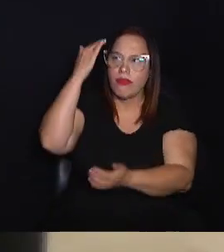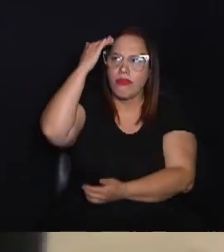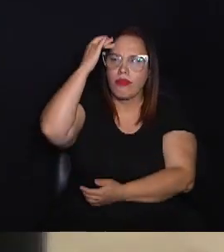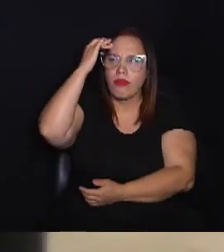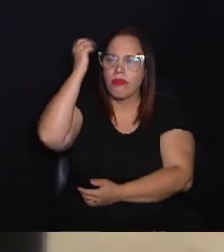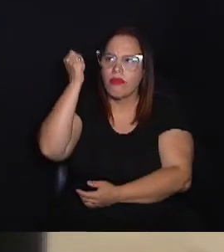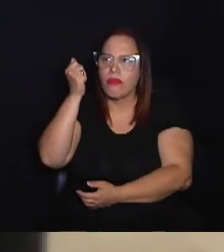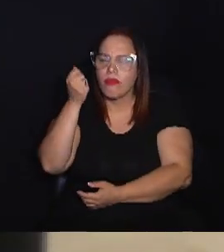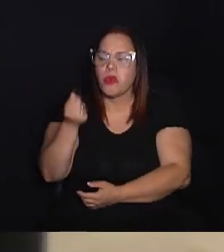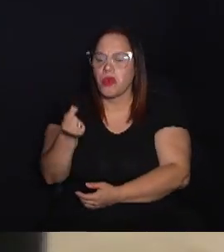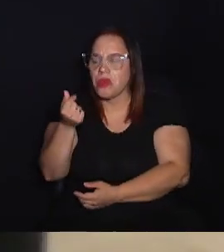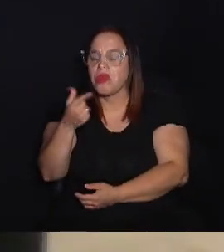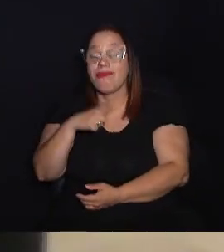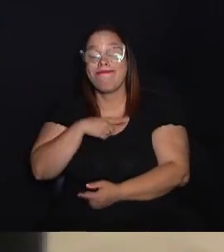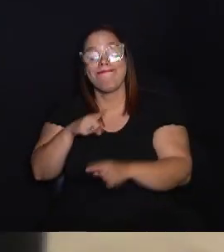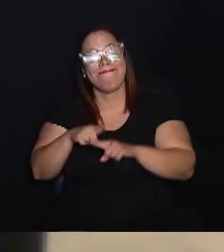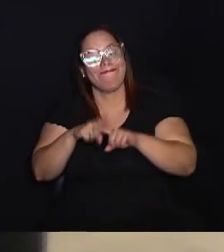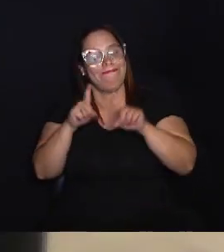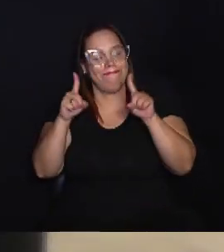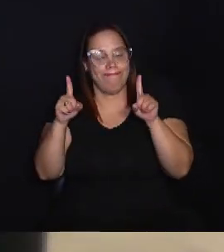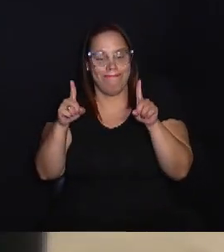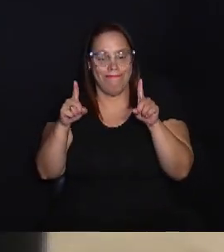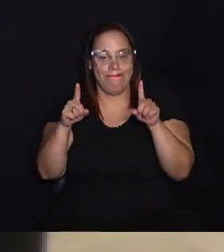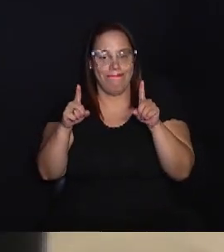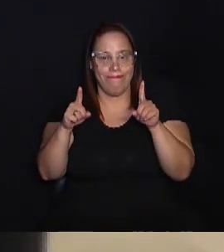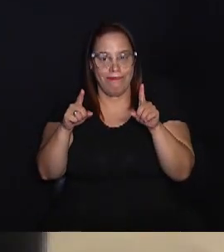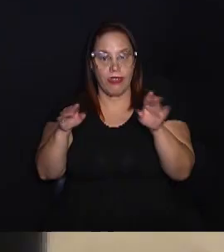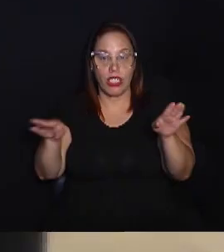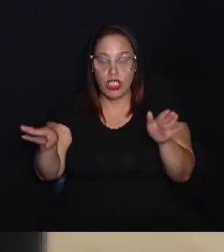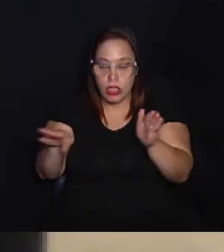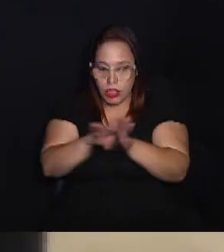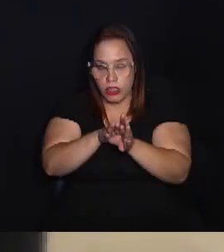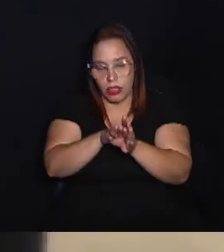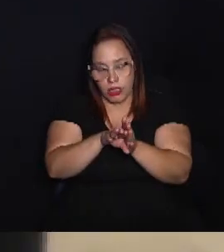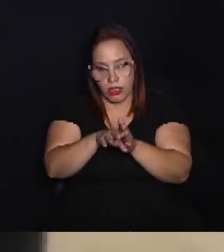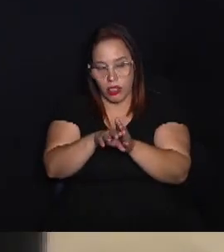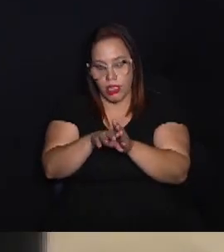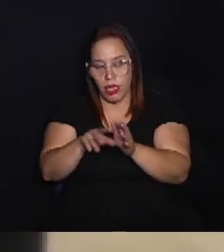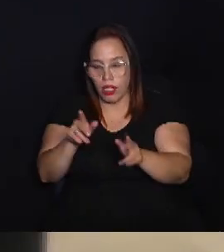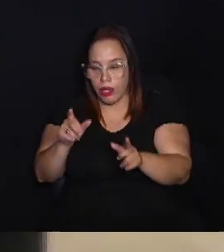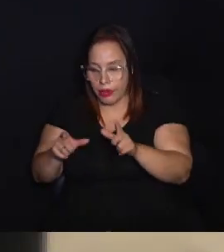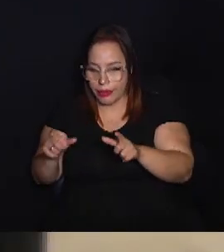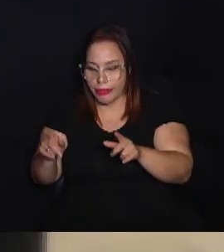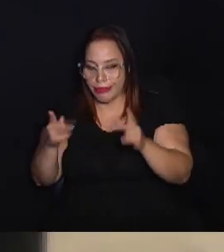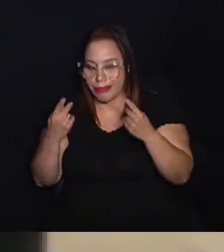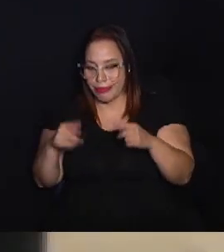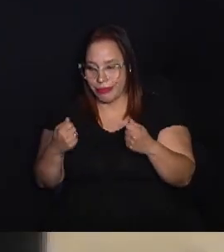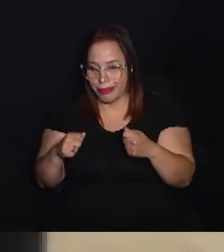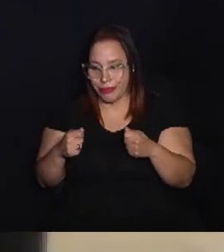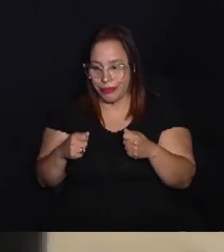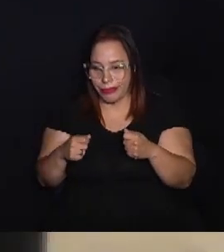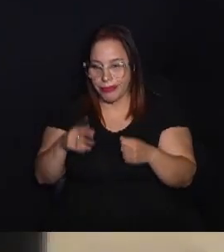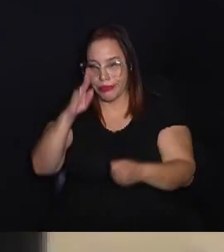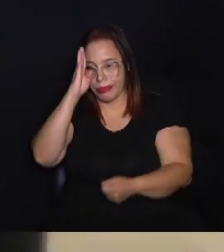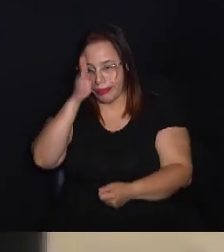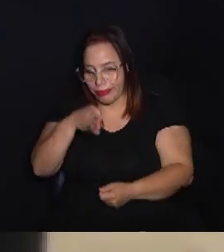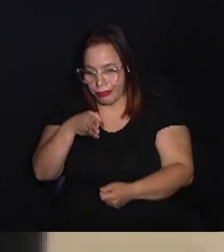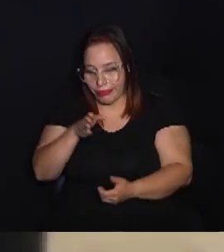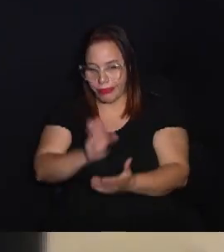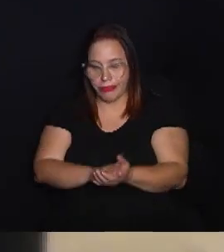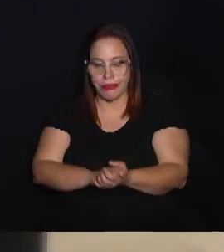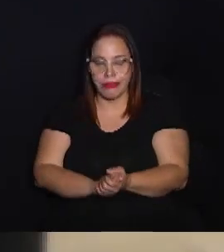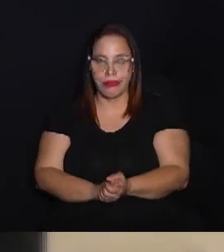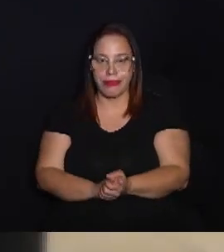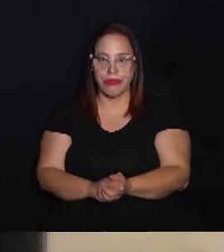entende que o recurso existe, mas ele não está conseguindo chegar às pessoas que precisam dele, já que o principal recurso, o